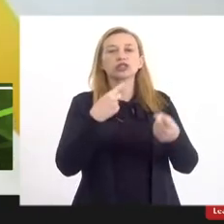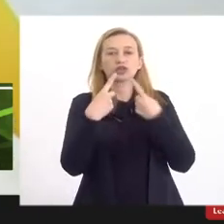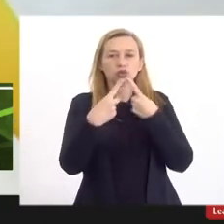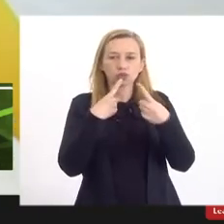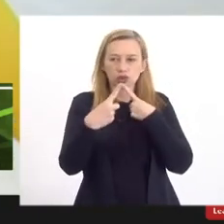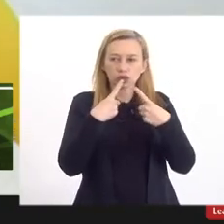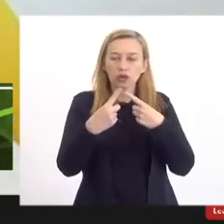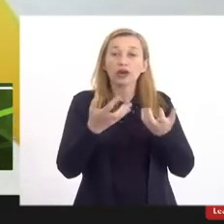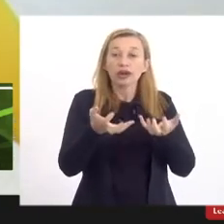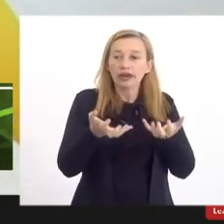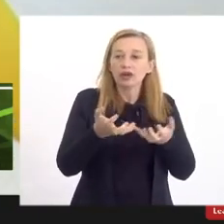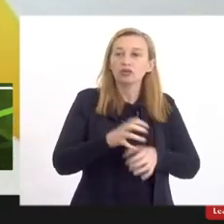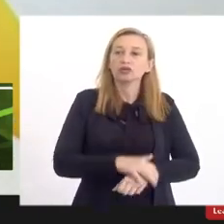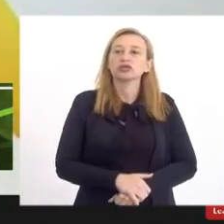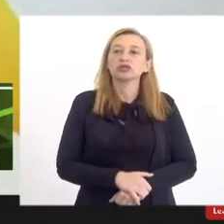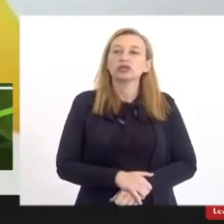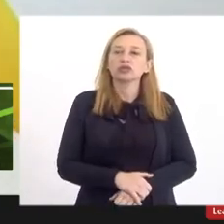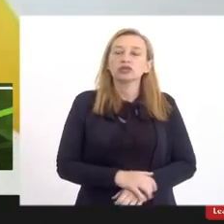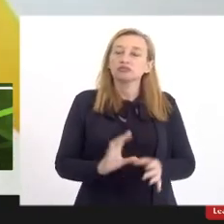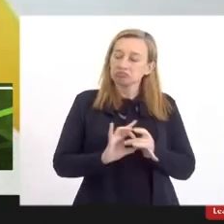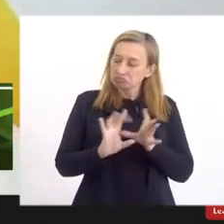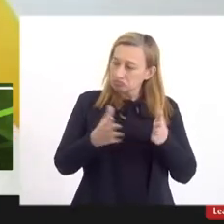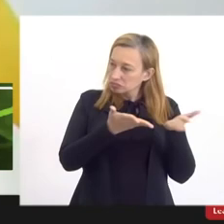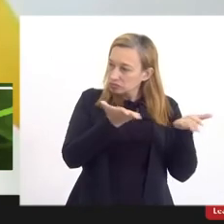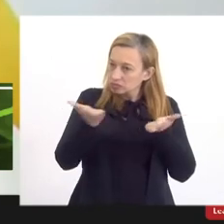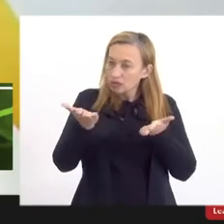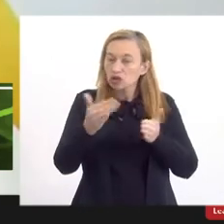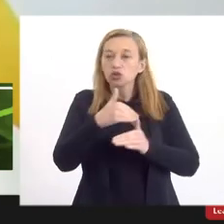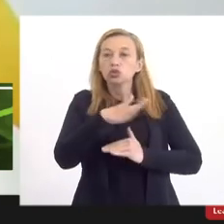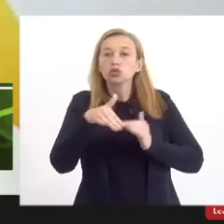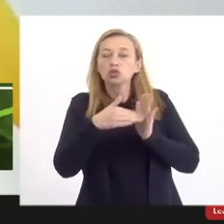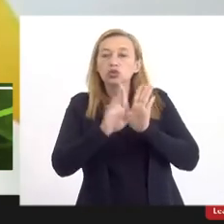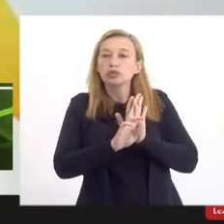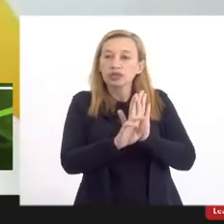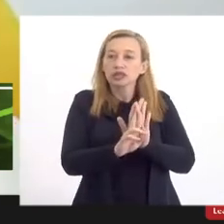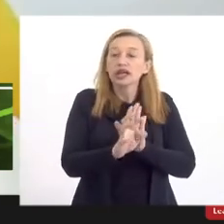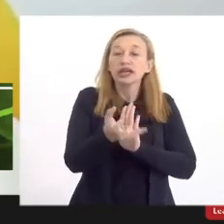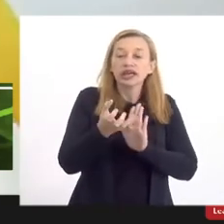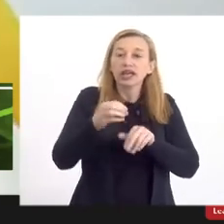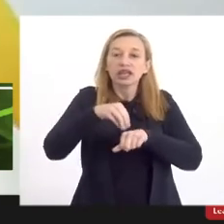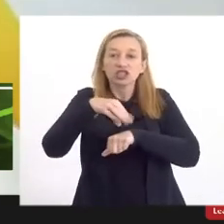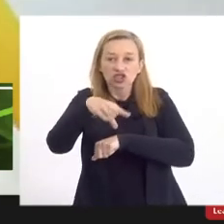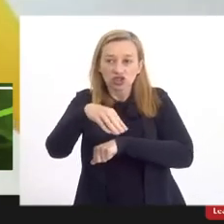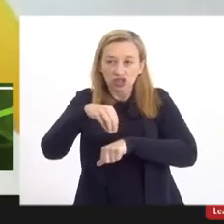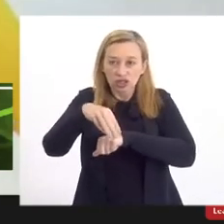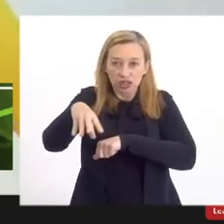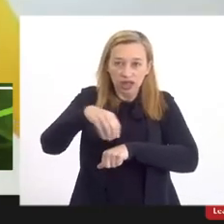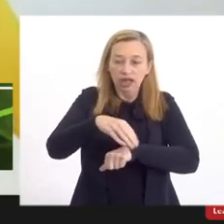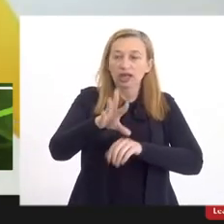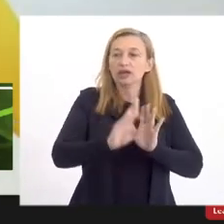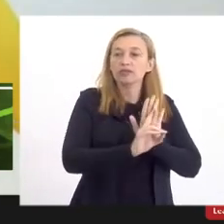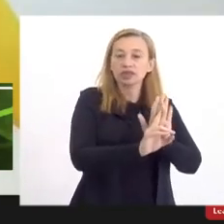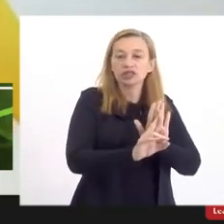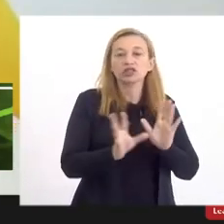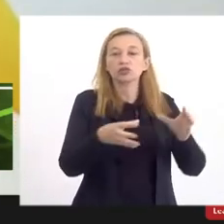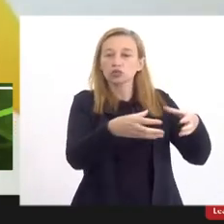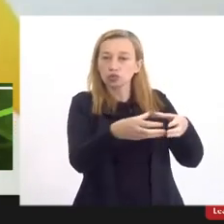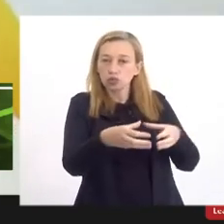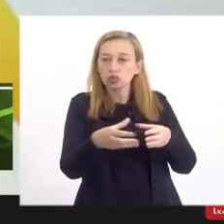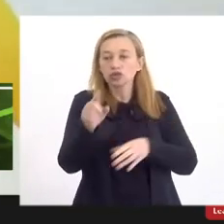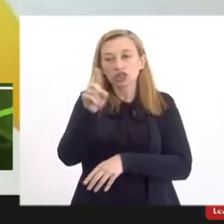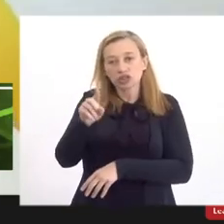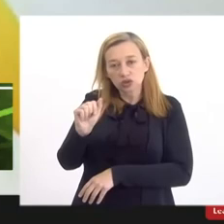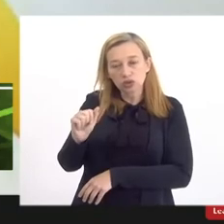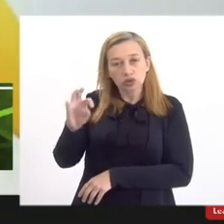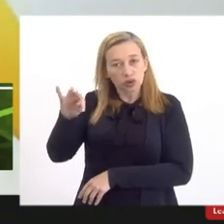quero deixar em aberto para todas as representações que queiram indicar representantes da comunidade da zona